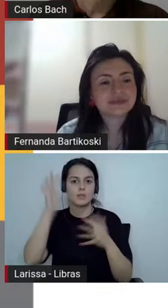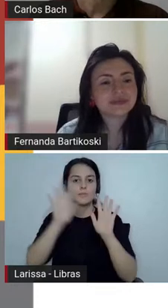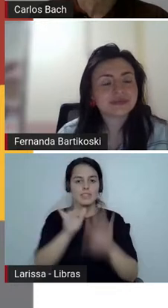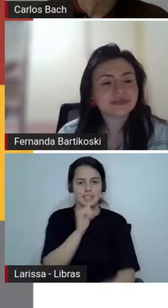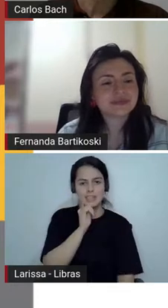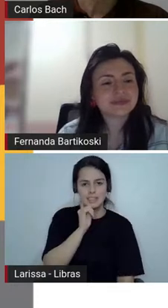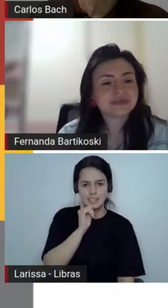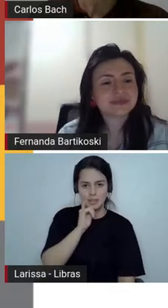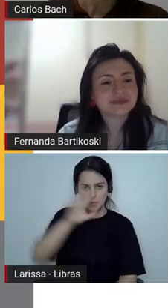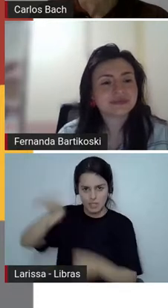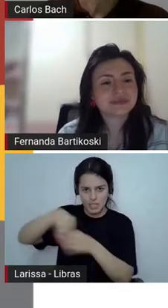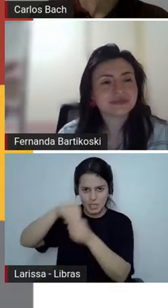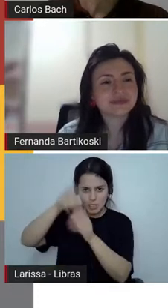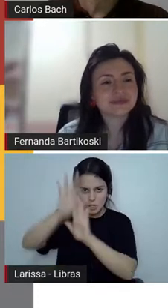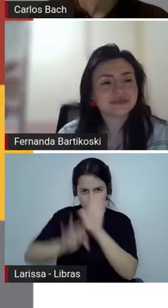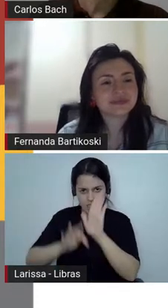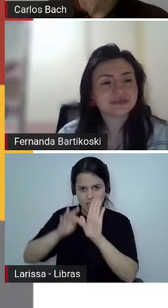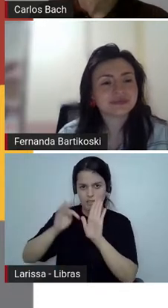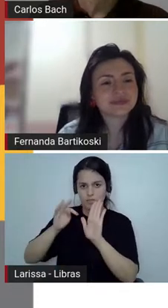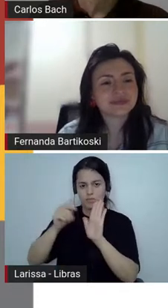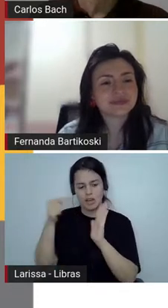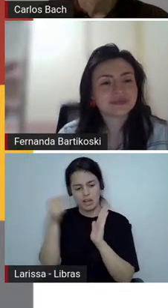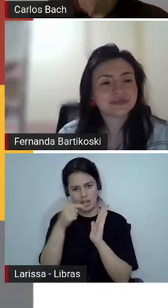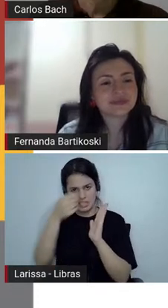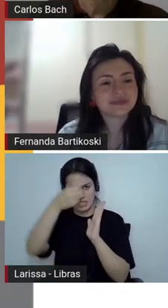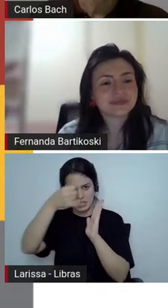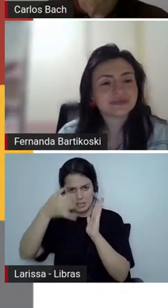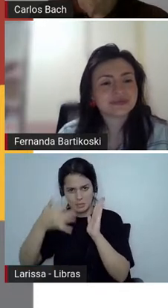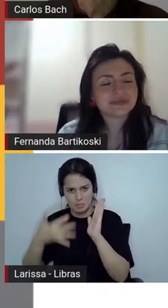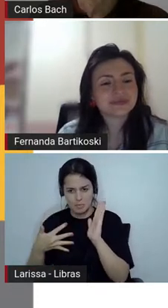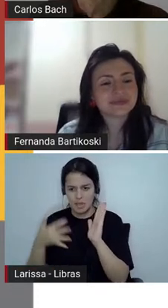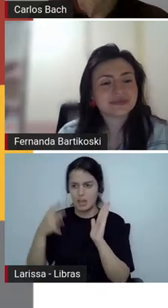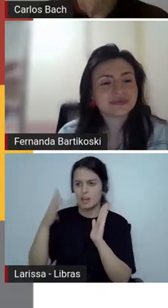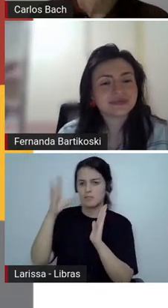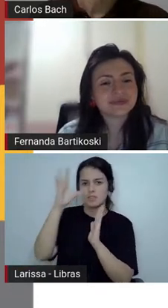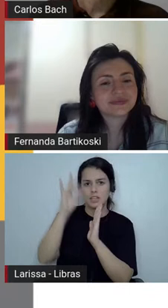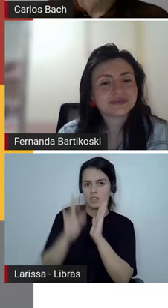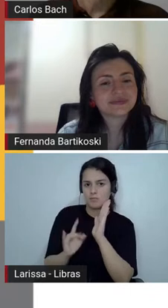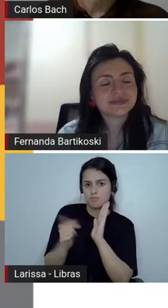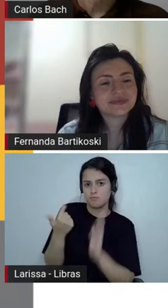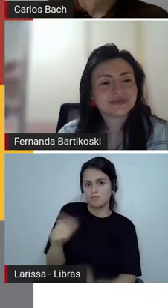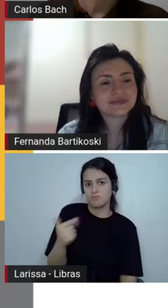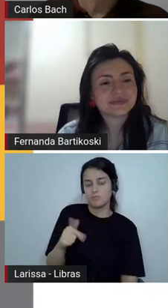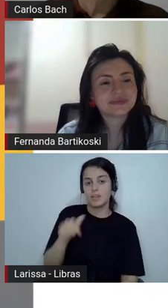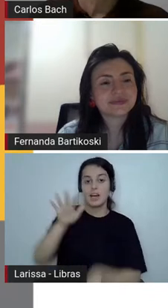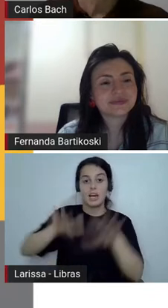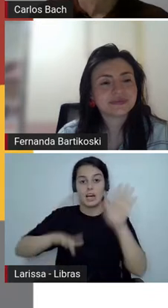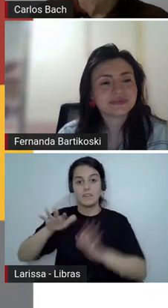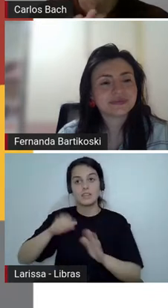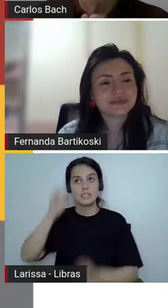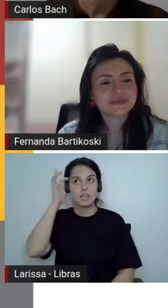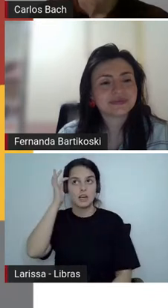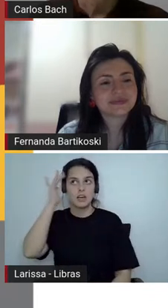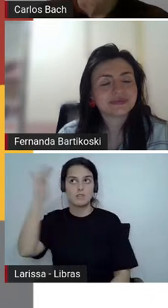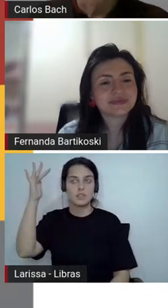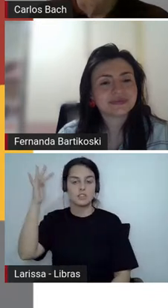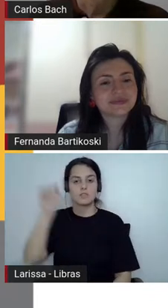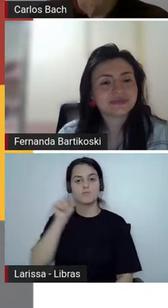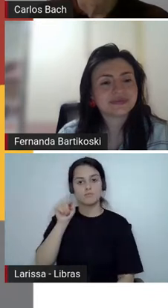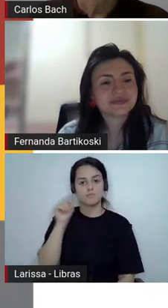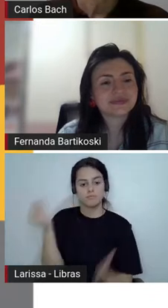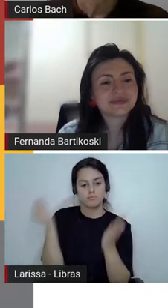ela é muito rápida e essas reflexões vão comunicar para a gente, Fernando Sabino tem crônicas